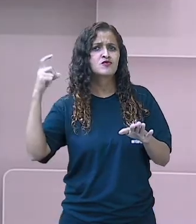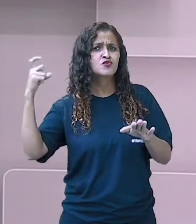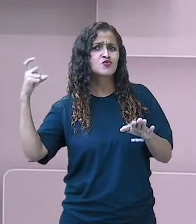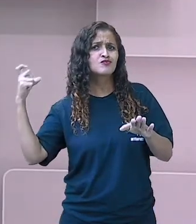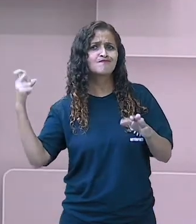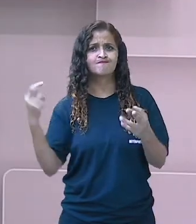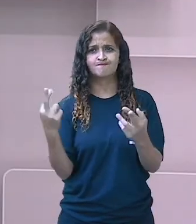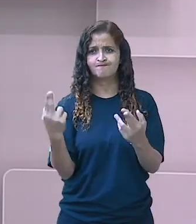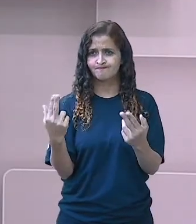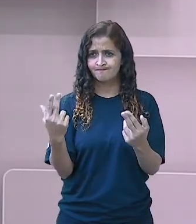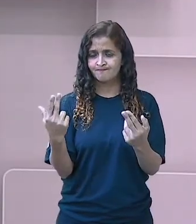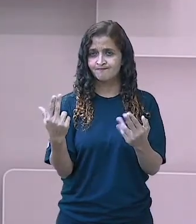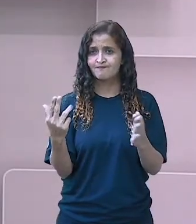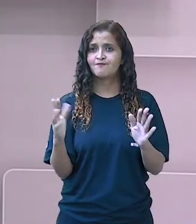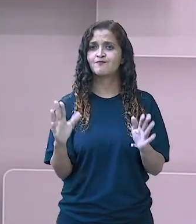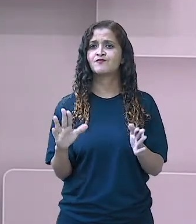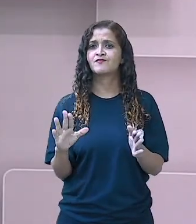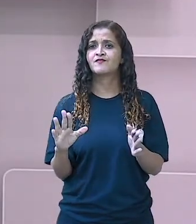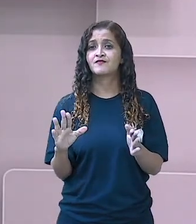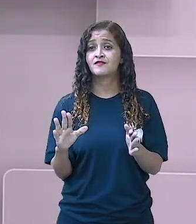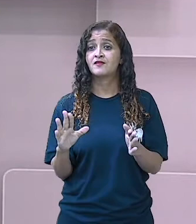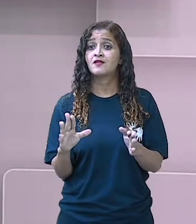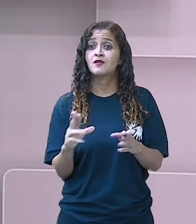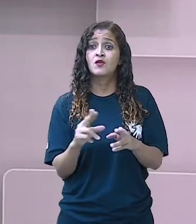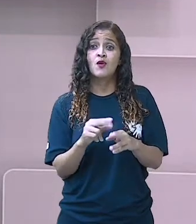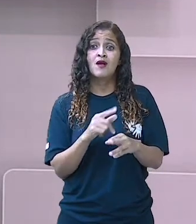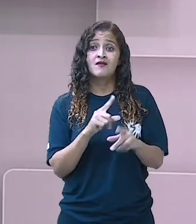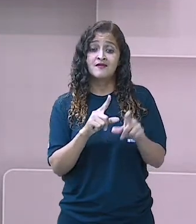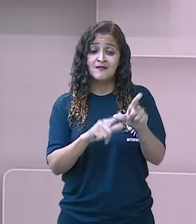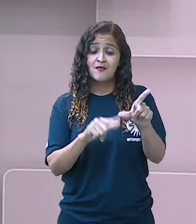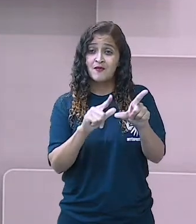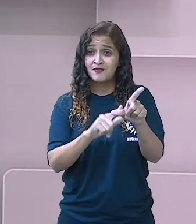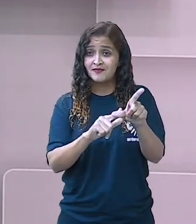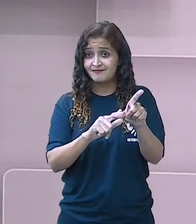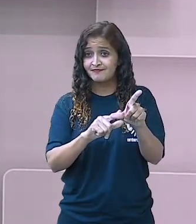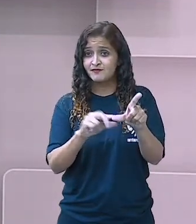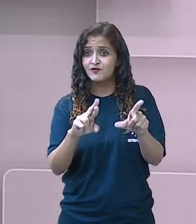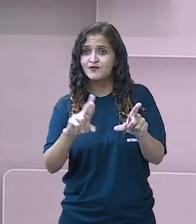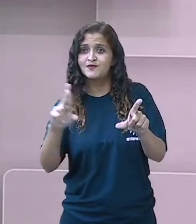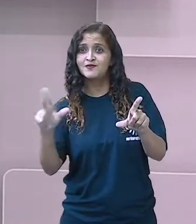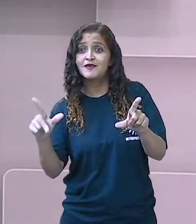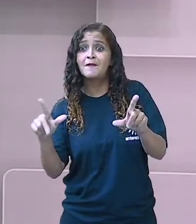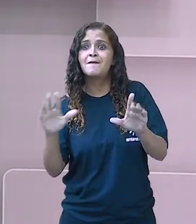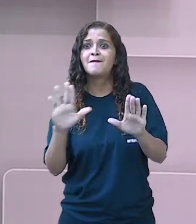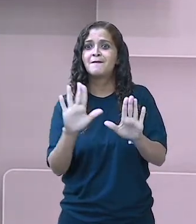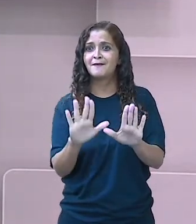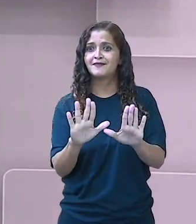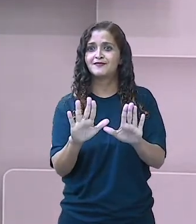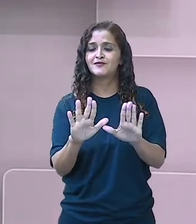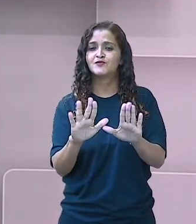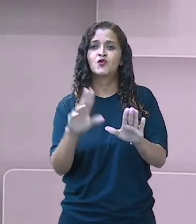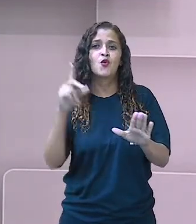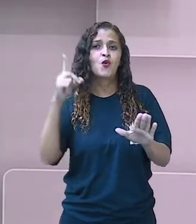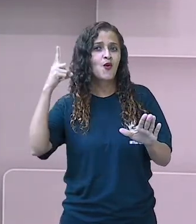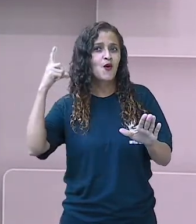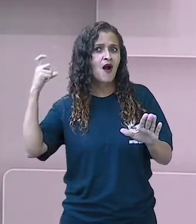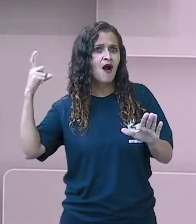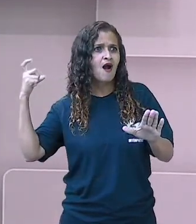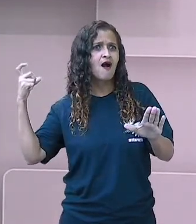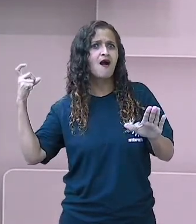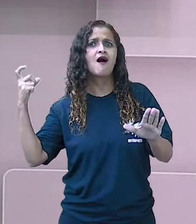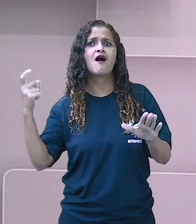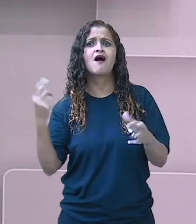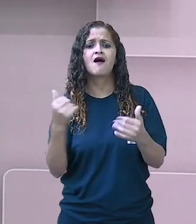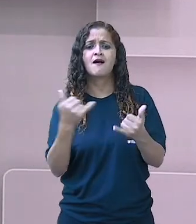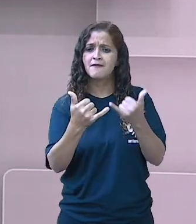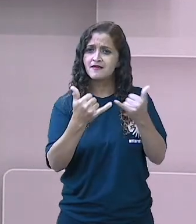Palavra legal, hein? Quando as letras são diferentes, mas os sons são semelhantes. Quando a gente fala uma palavrinha